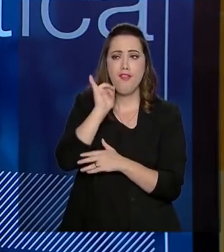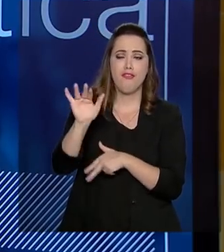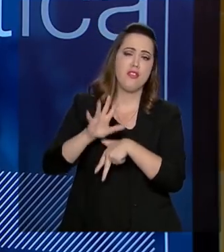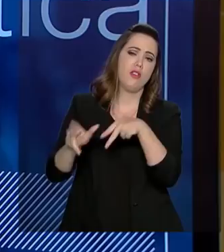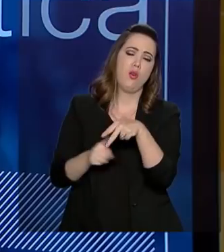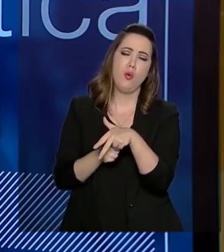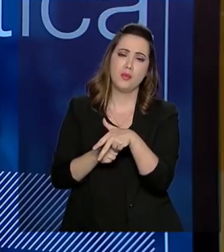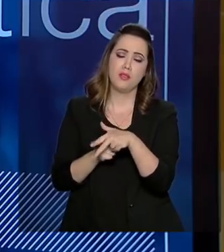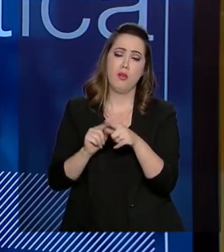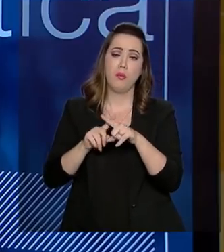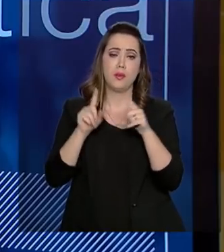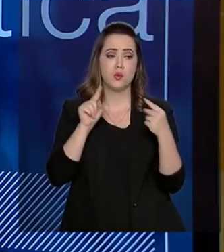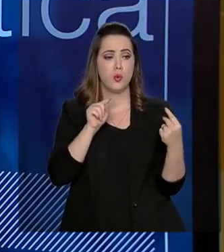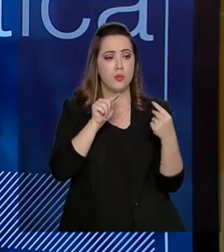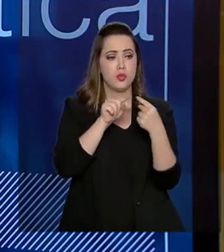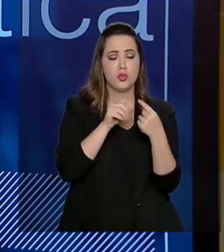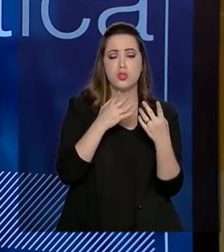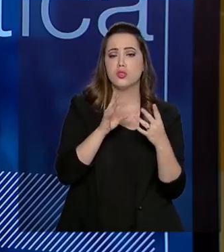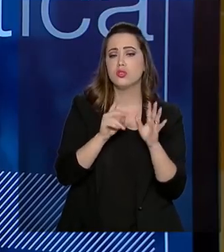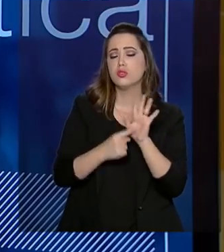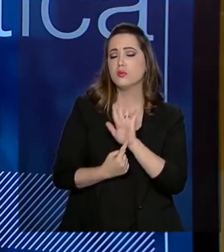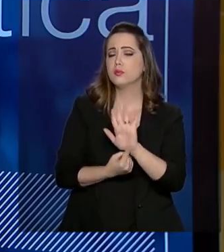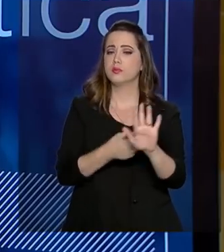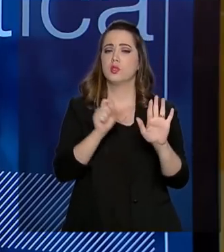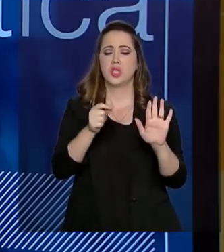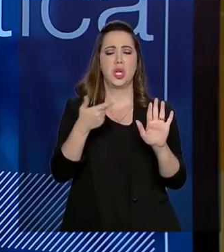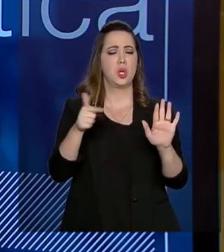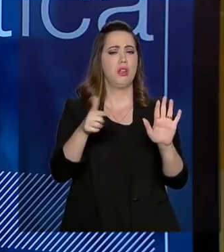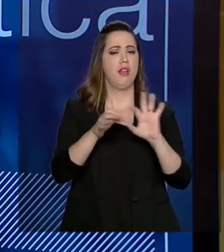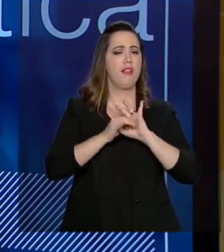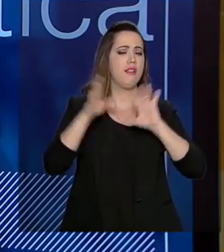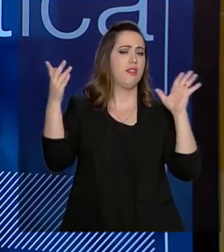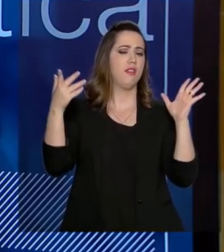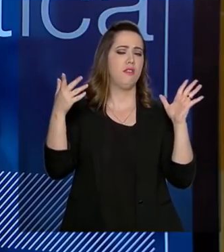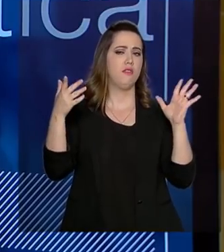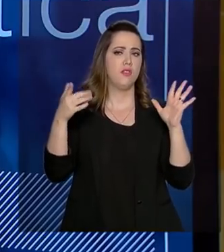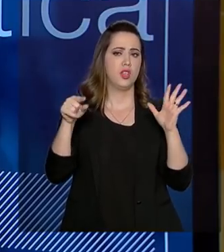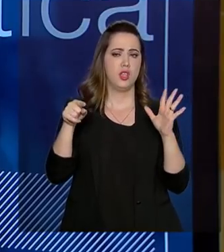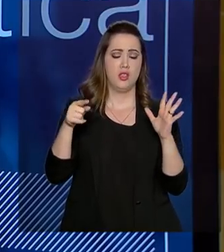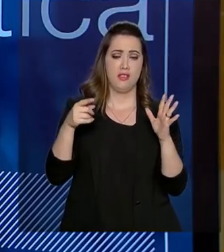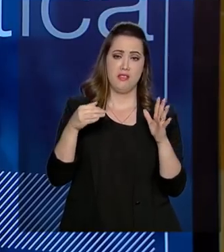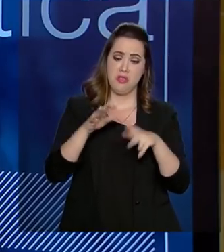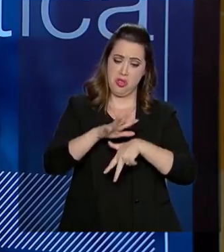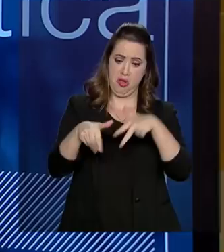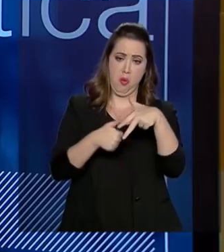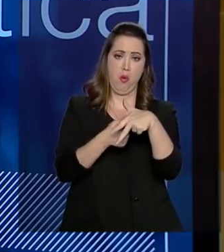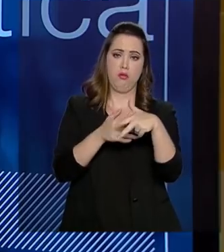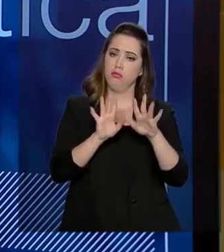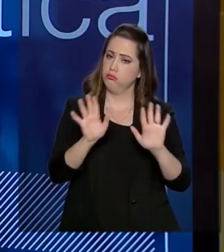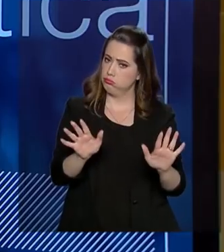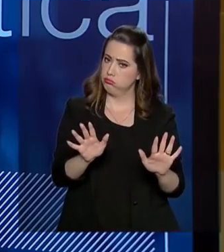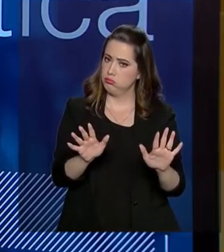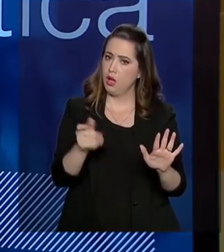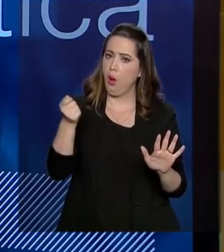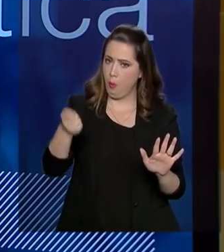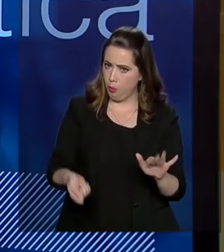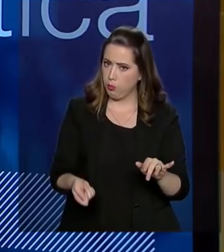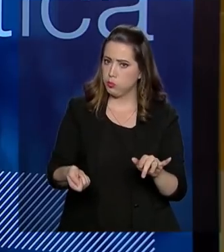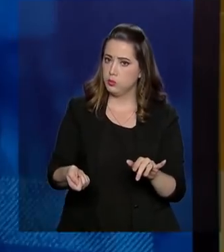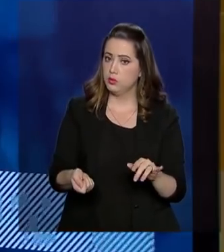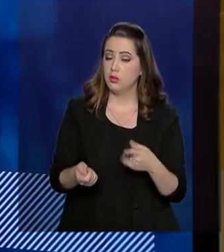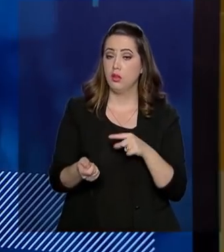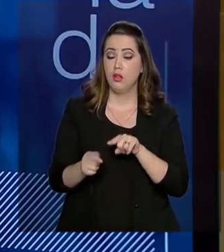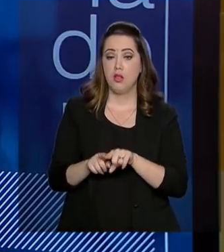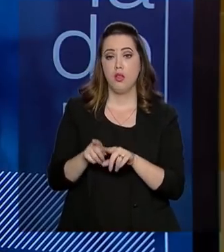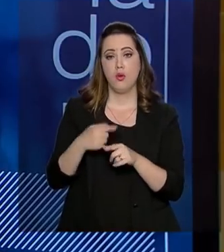É uma meta para eu mostrar o seguinte, não existe impunidade no serviço público. Esses números, a nossa ideia é que,